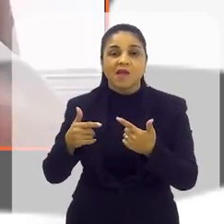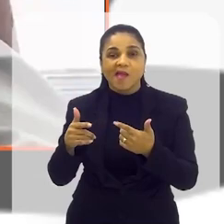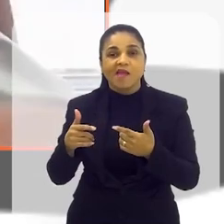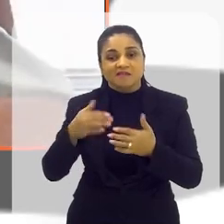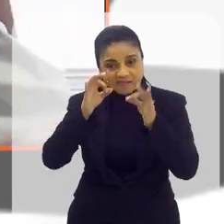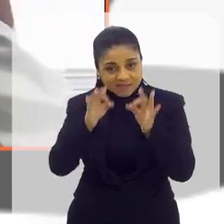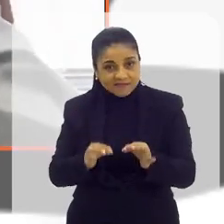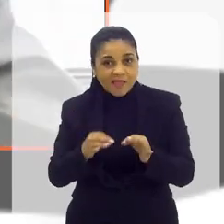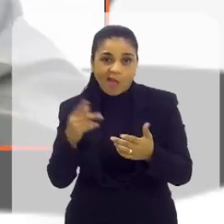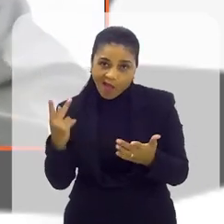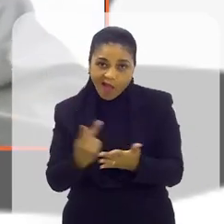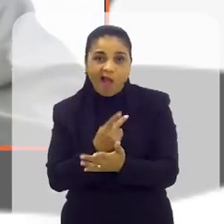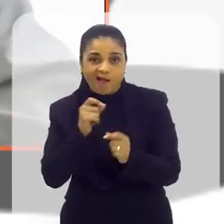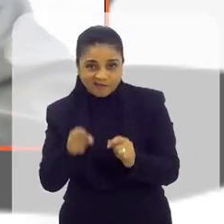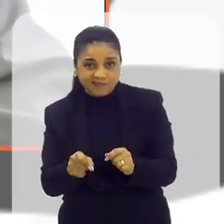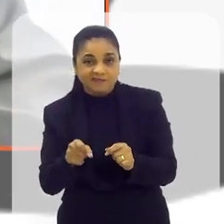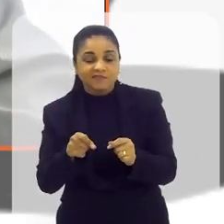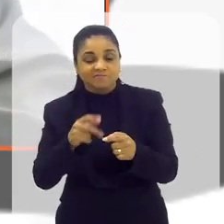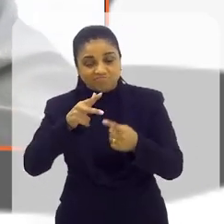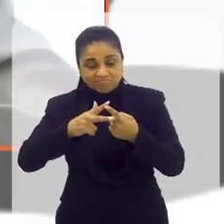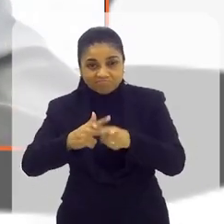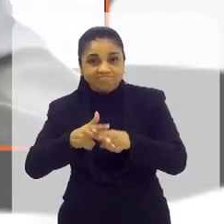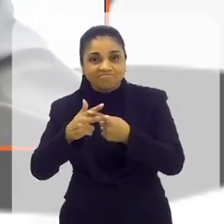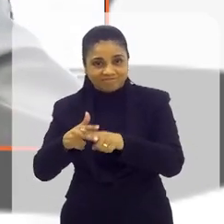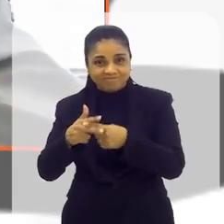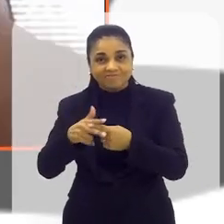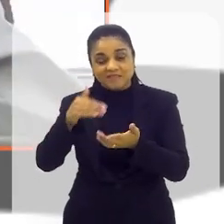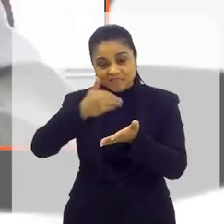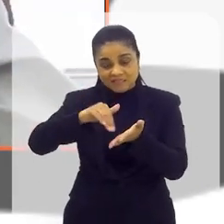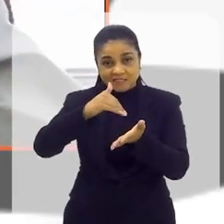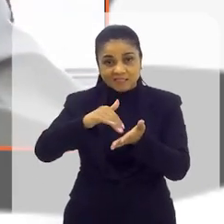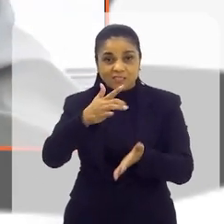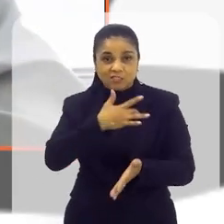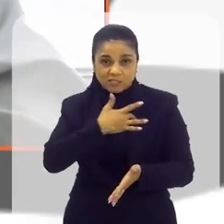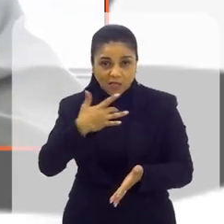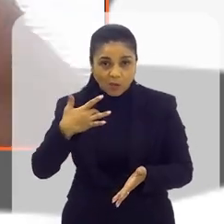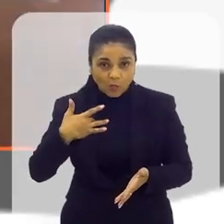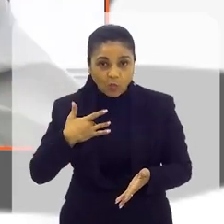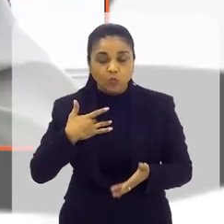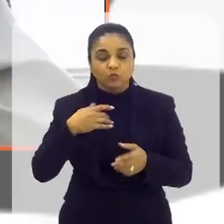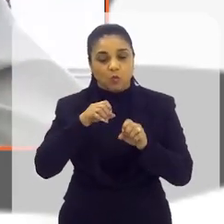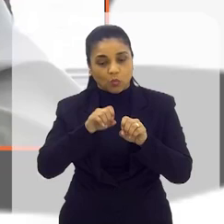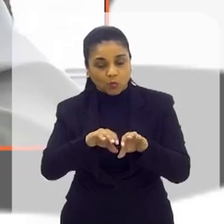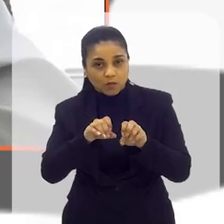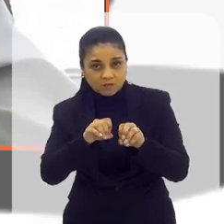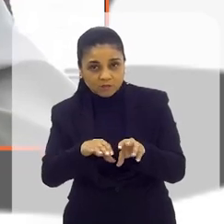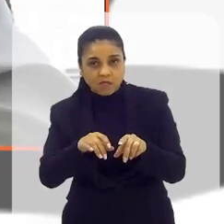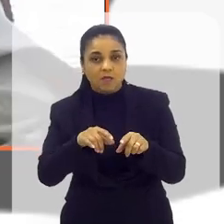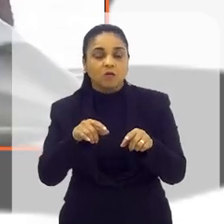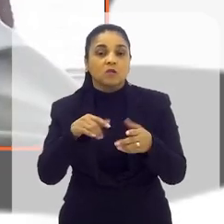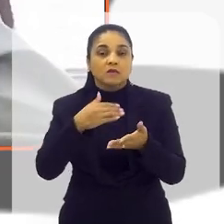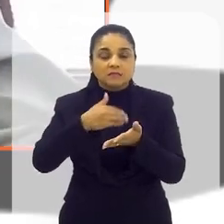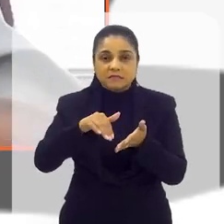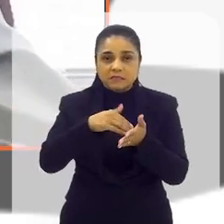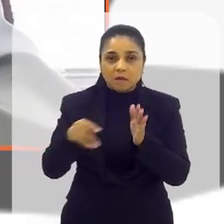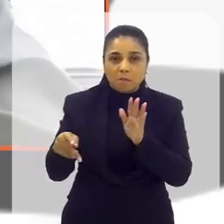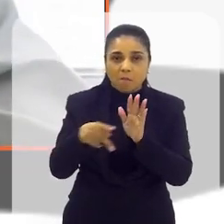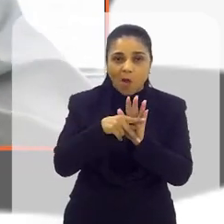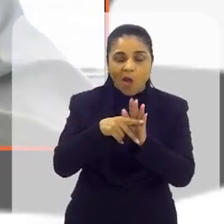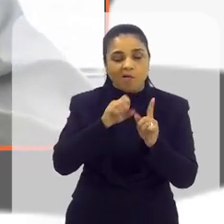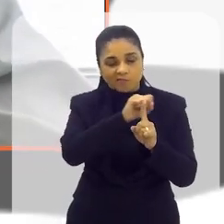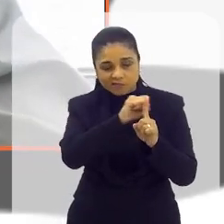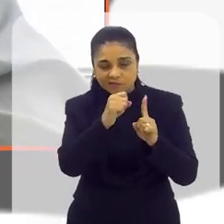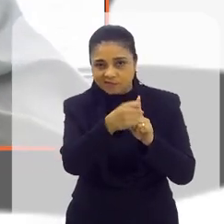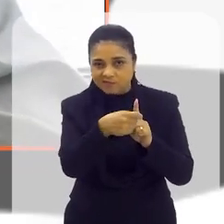vários equipamentos da Secretaria, principalmente da Secretaria de Saúde, da Secretaria de Educação, da própria Secretaria